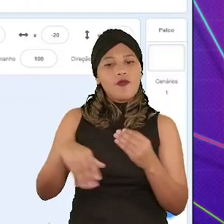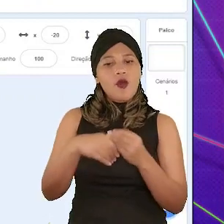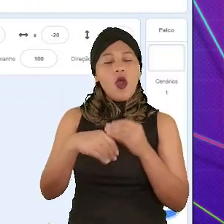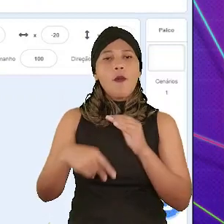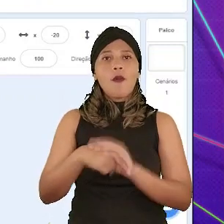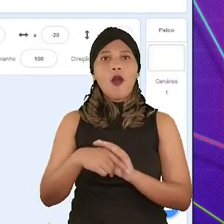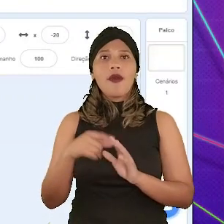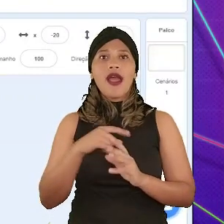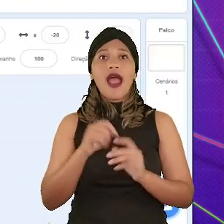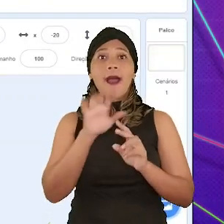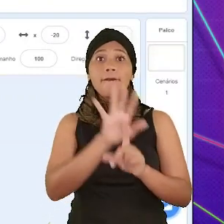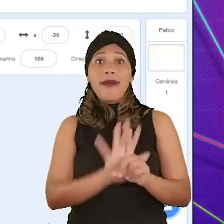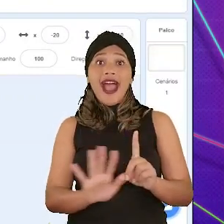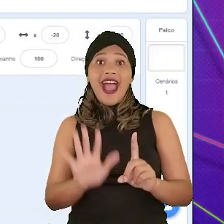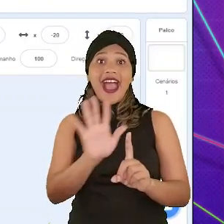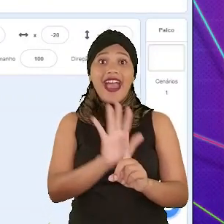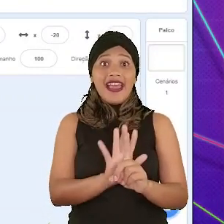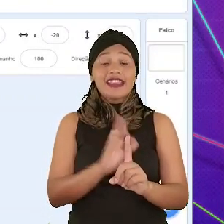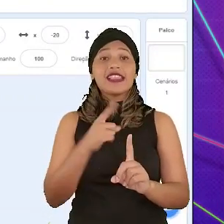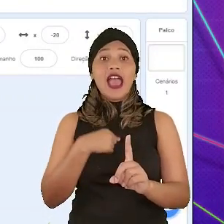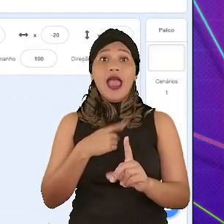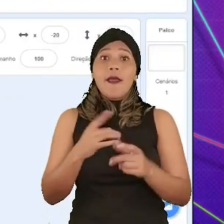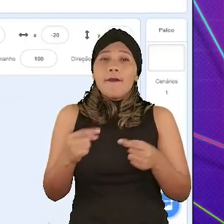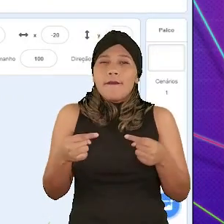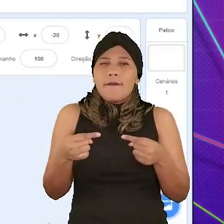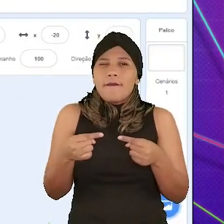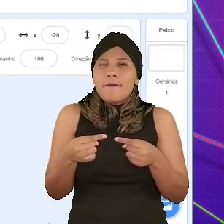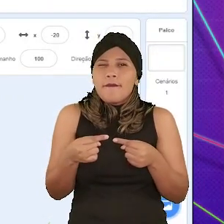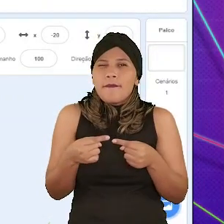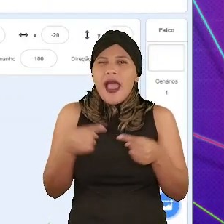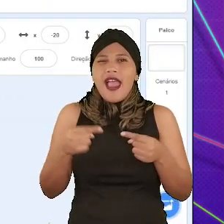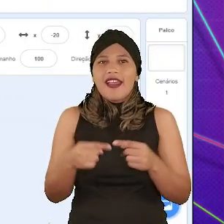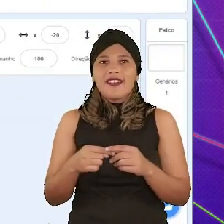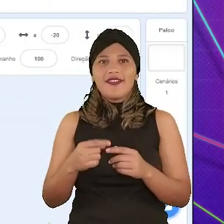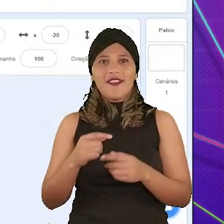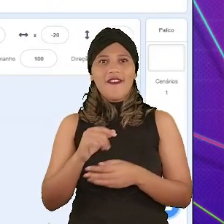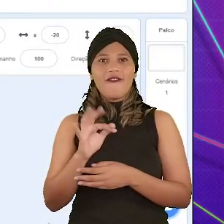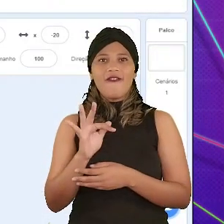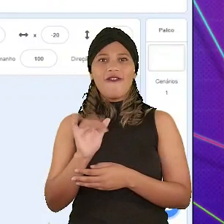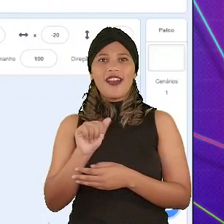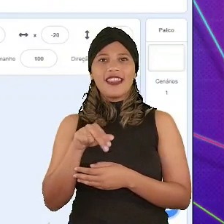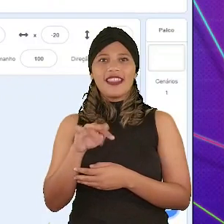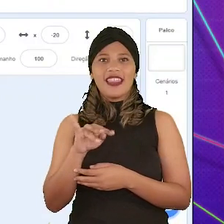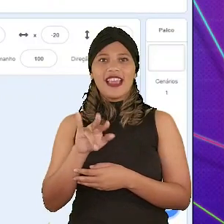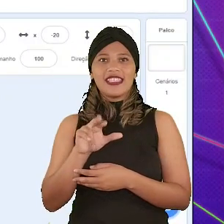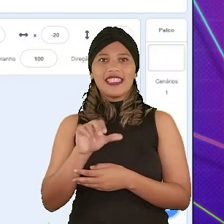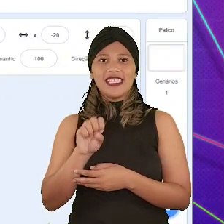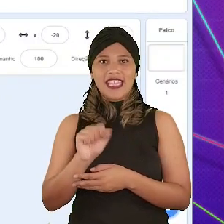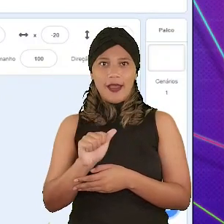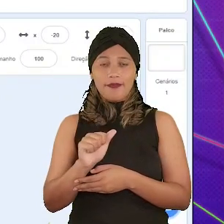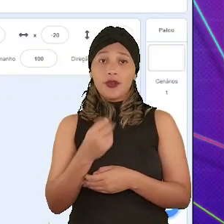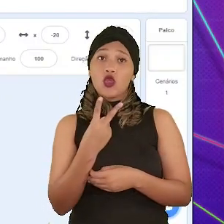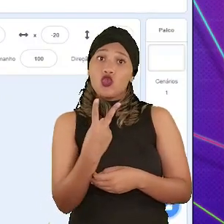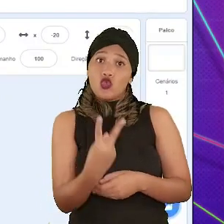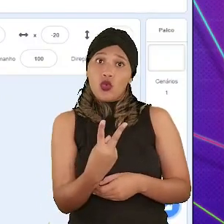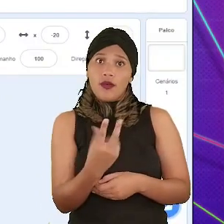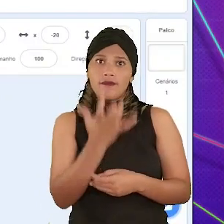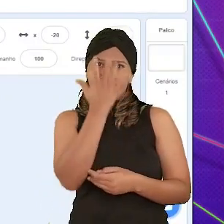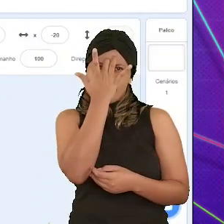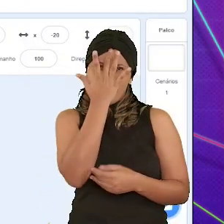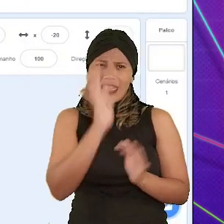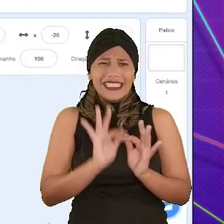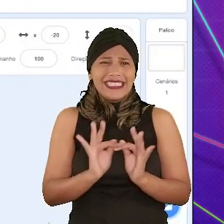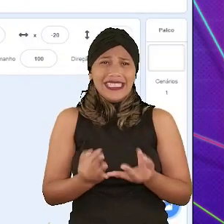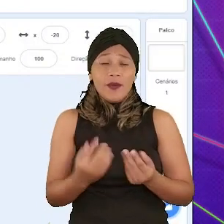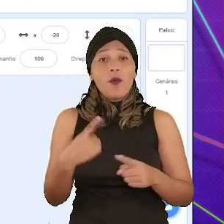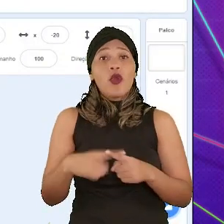aparências e procurar por um código que esteja escrito Próxima Fantasia. Como o nosso gato tem apenas duas fantasias, esse processo de